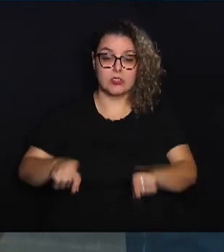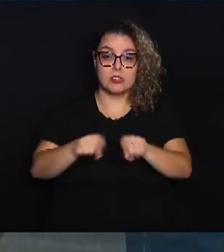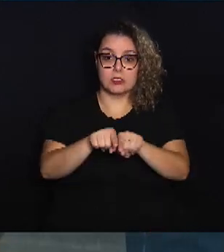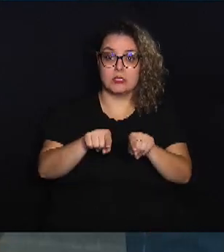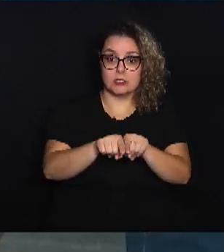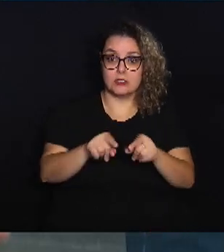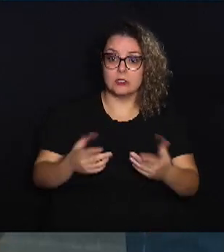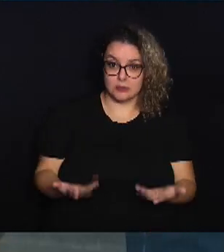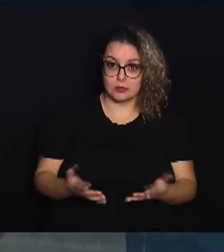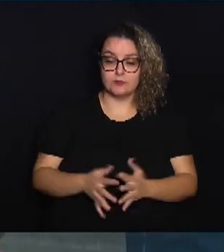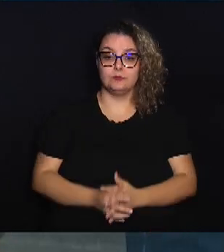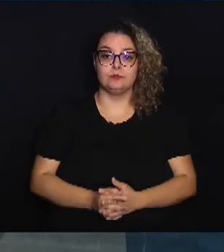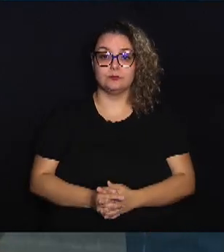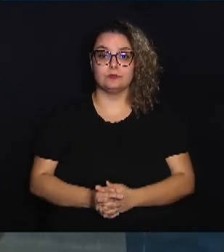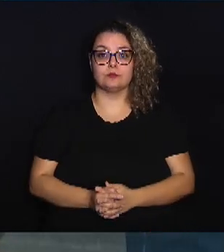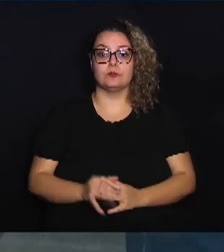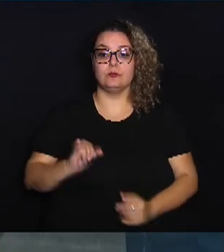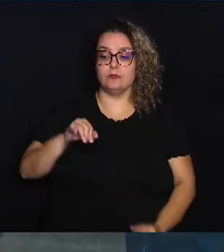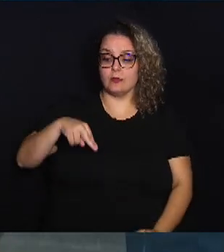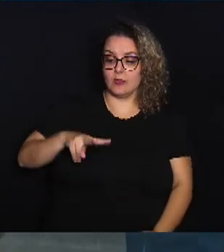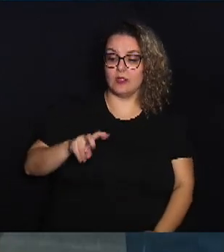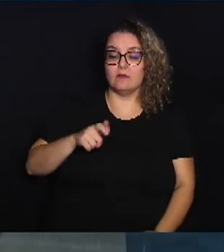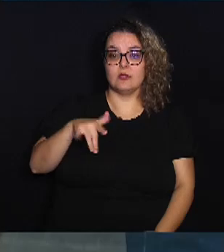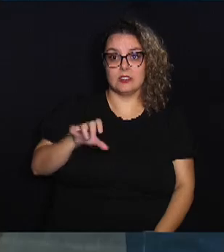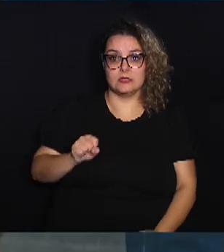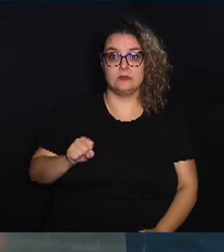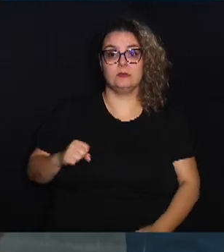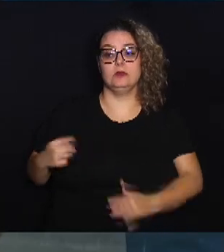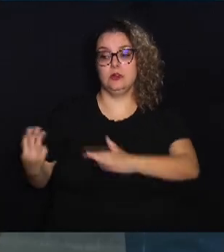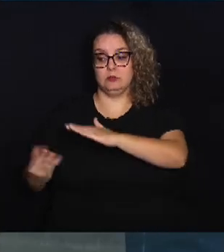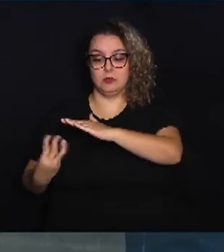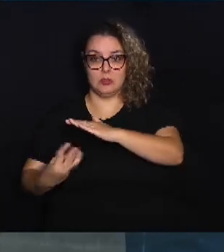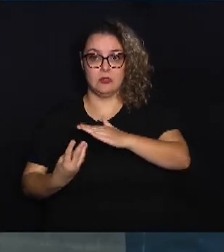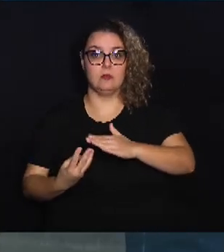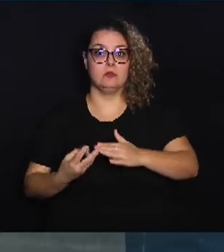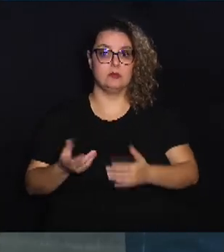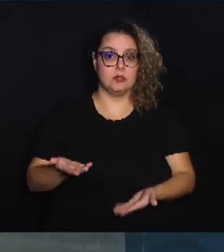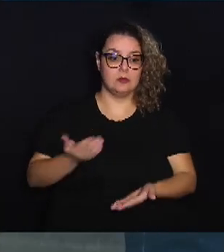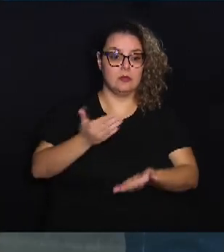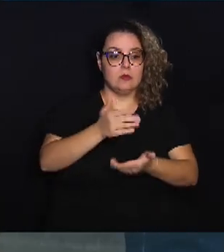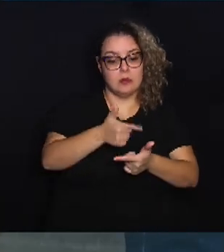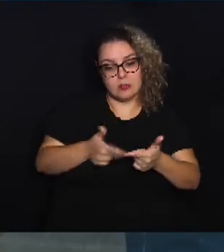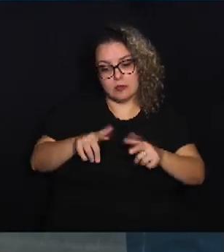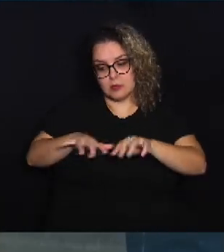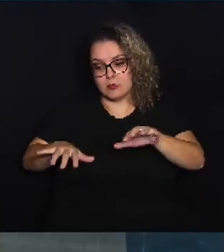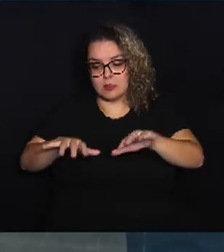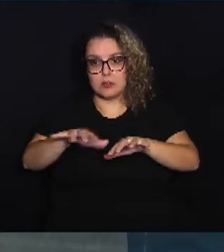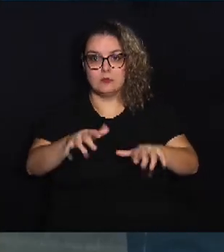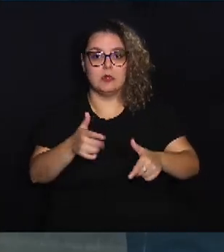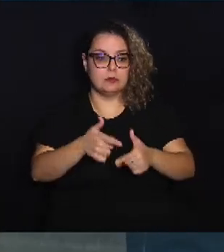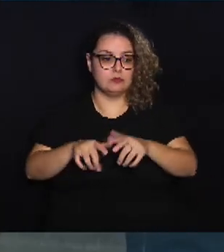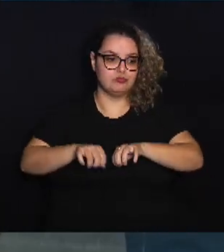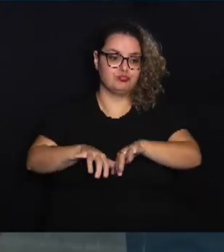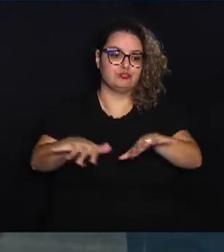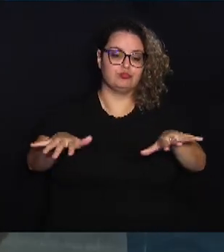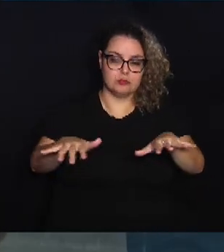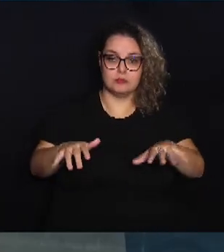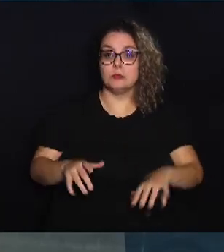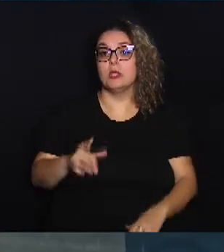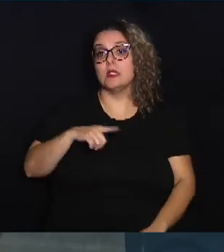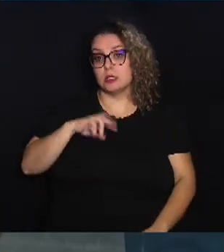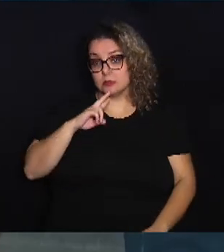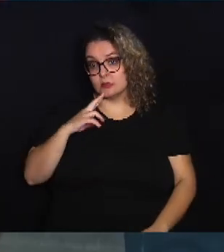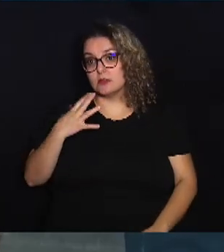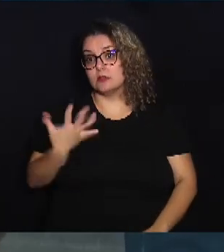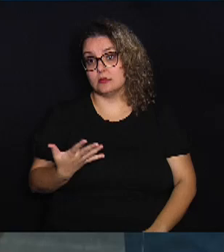a invasão das terceirizadas, que vão sendo fatiados, fragmentados, e isso tem resultado